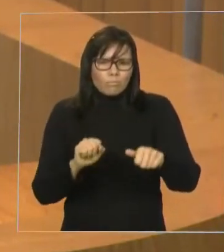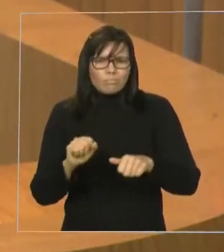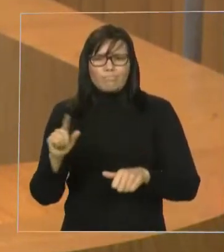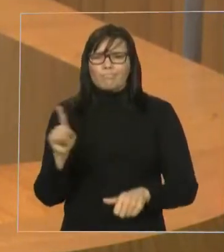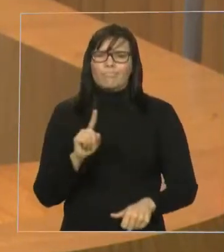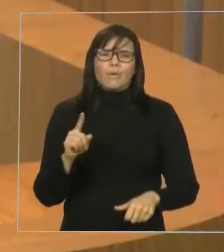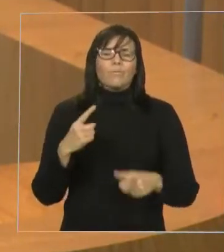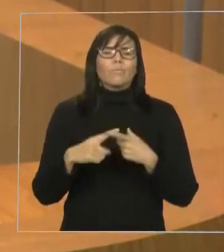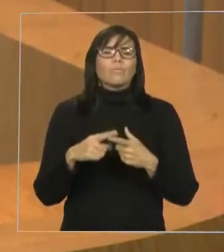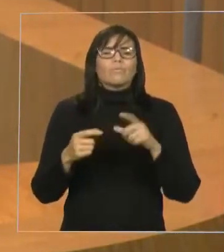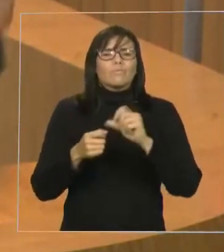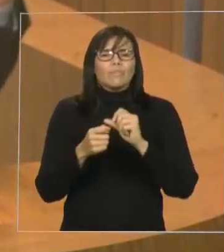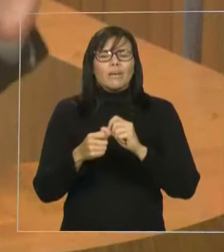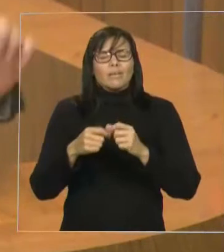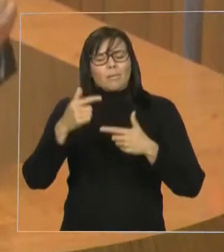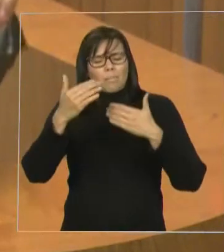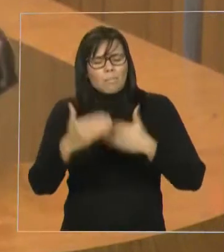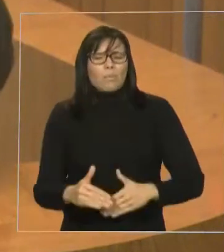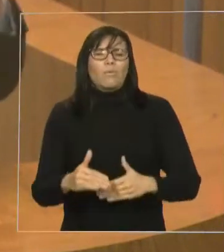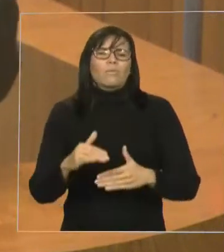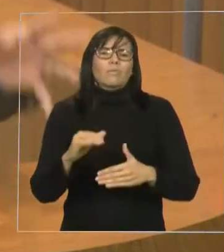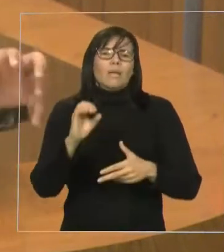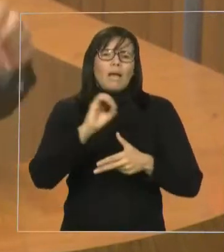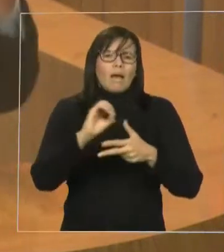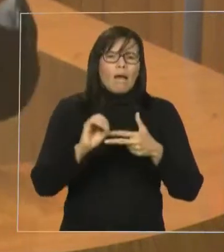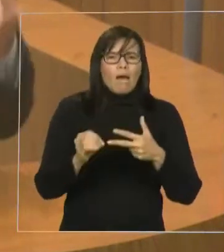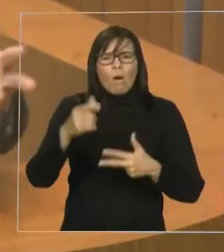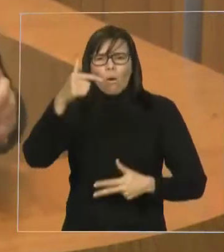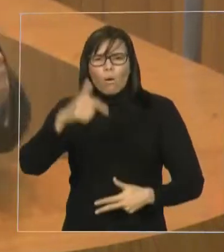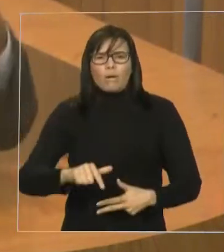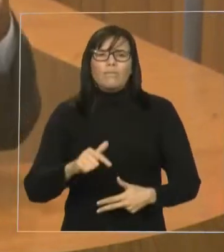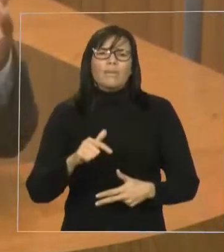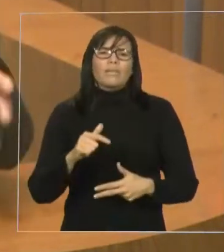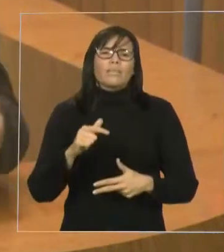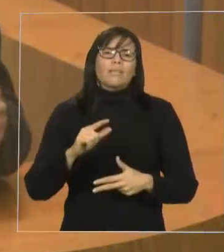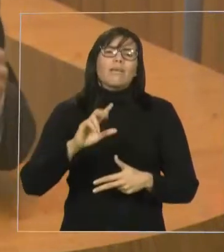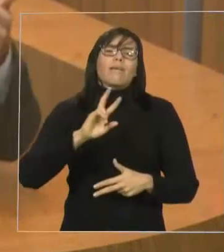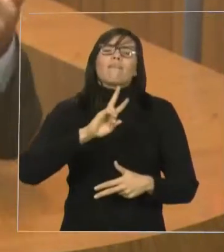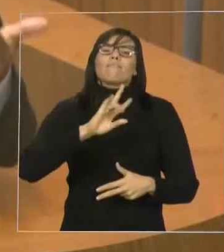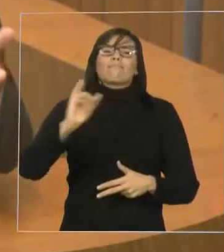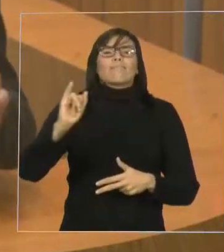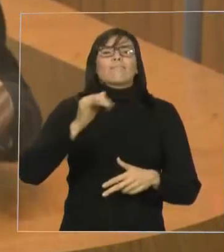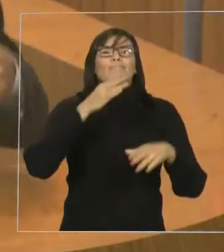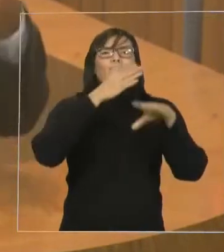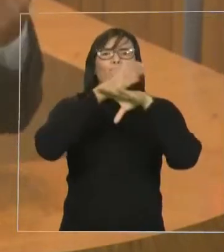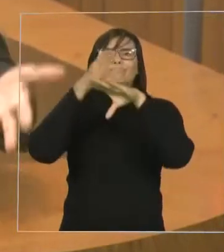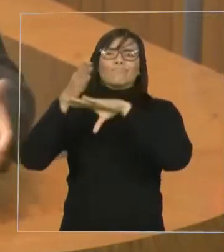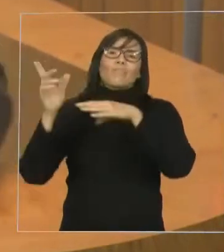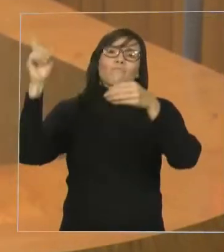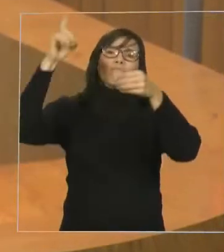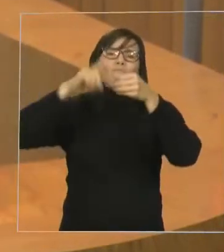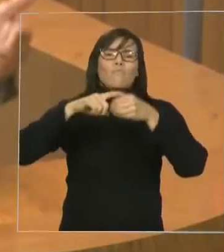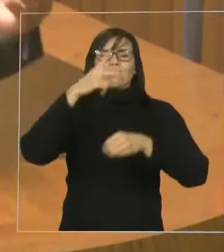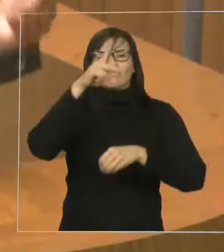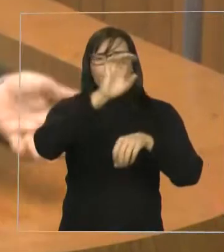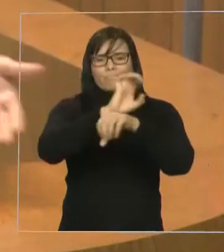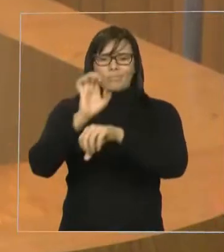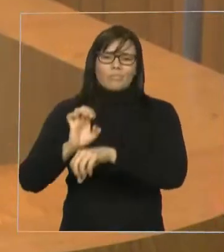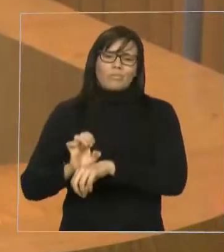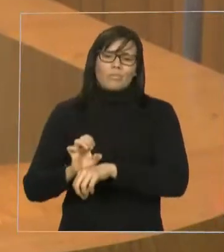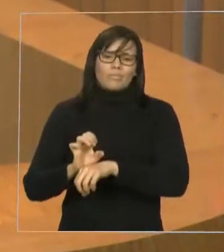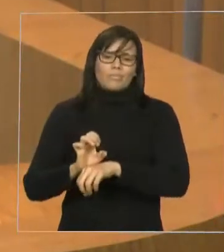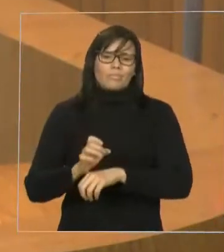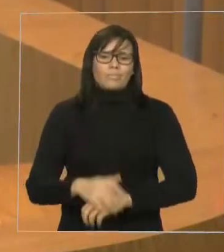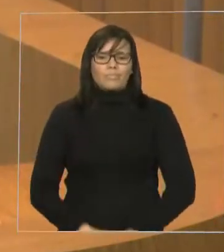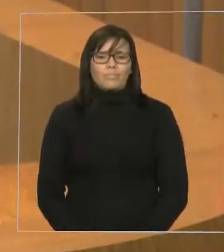serão médicos maranhenses, serão médicos gaúchos, mineiros, goianos, piauienses, cearenses, que se